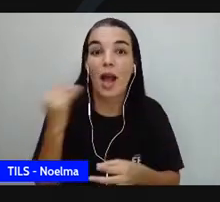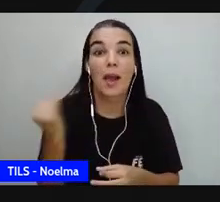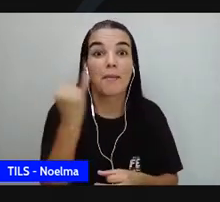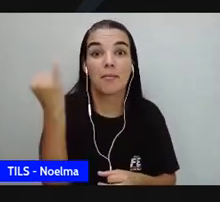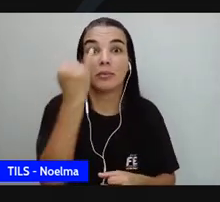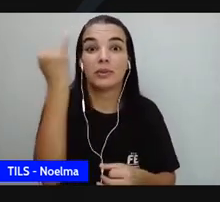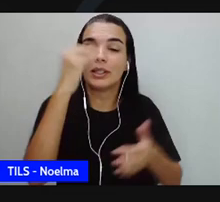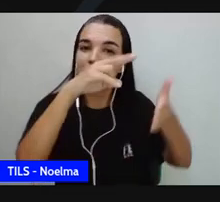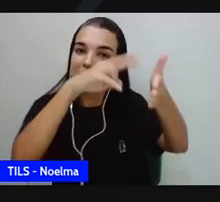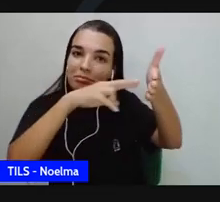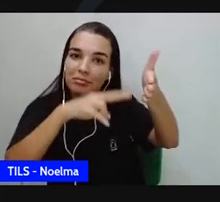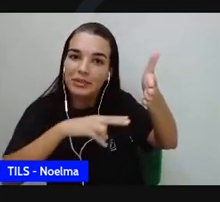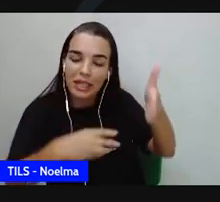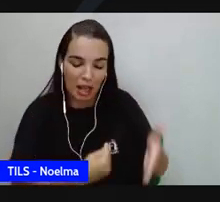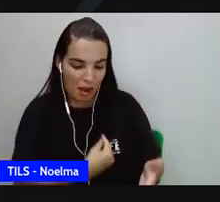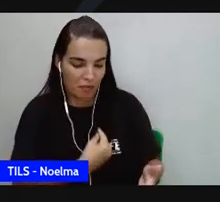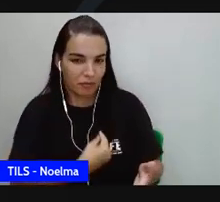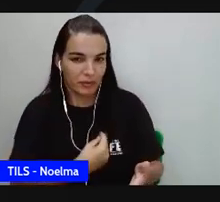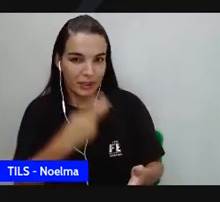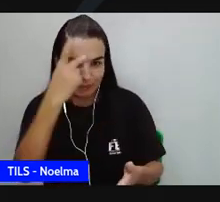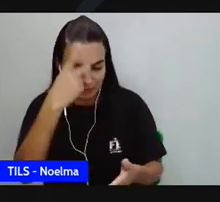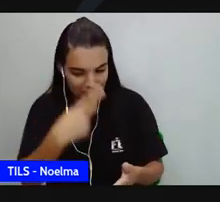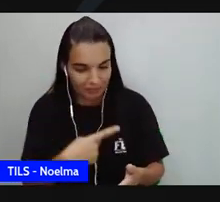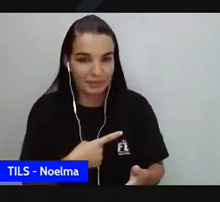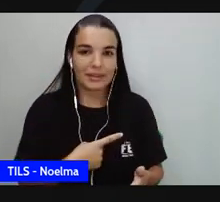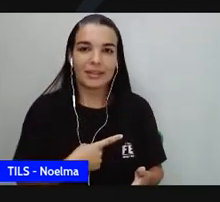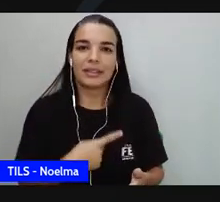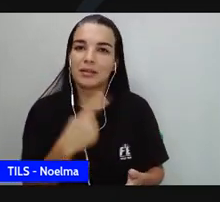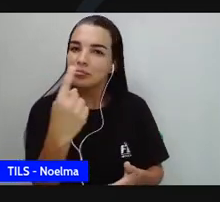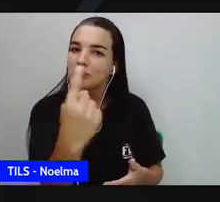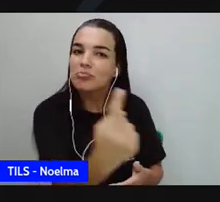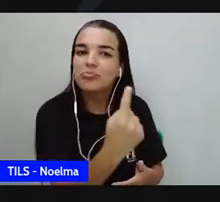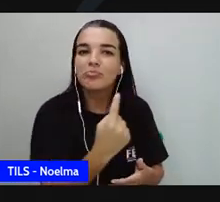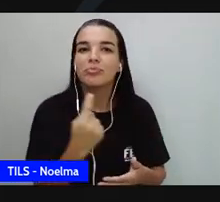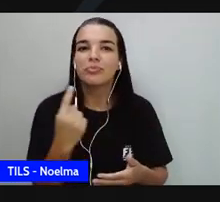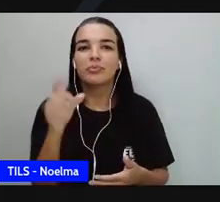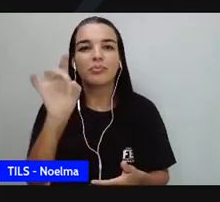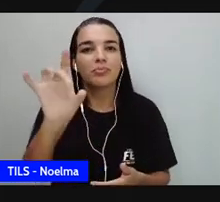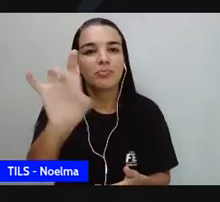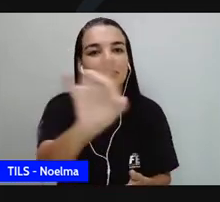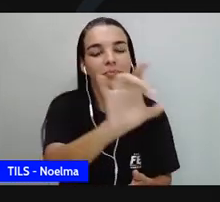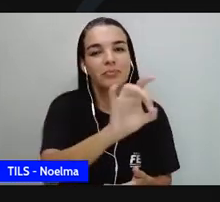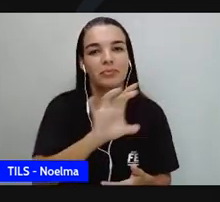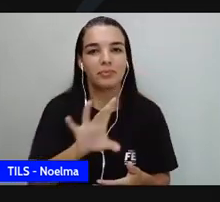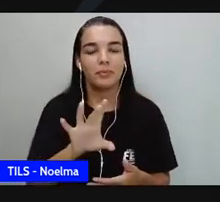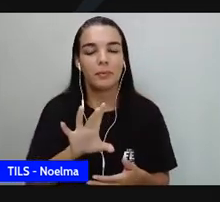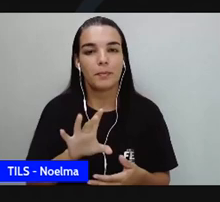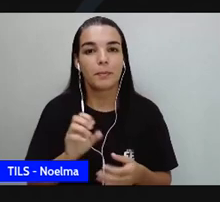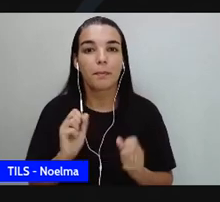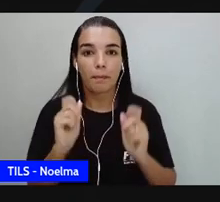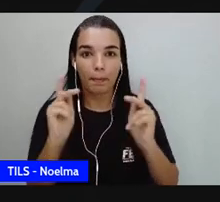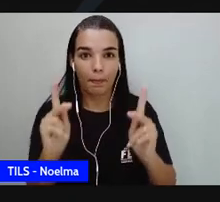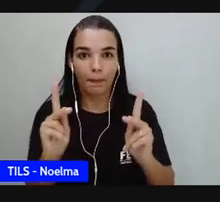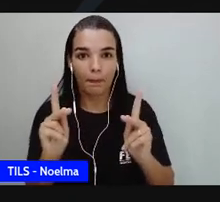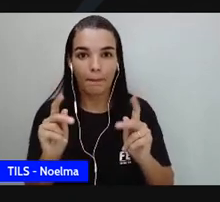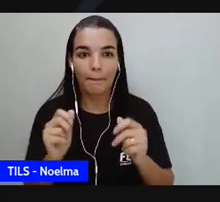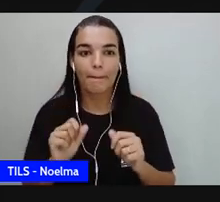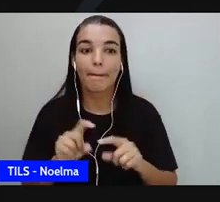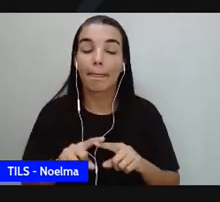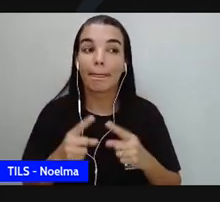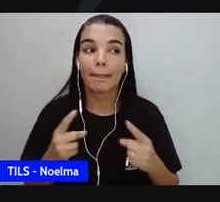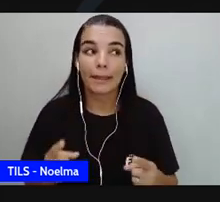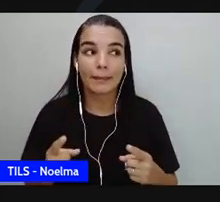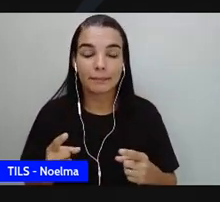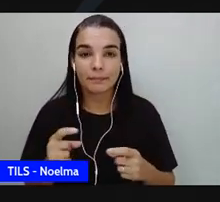leitura na vida de cada um e de cada uma de vocês, de cada um de nós. Ok? Então,